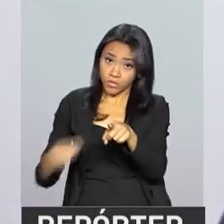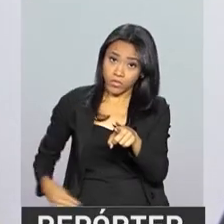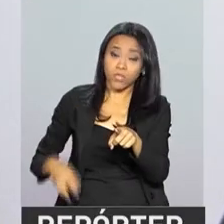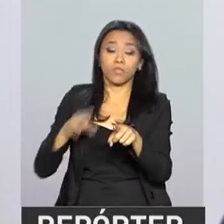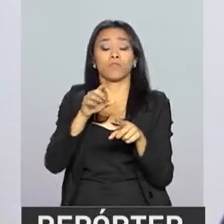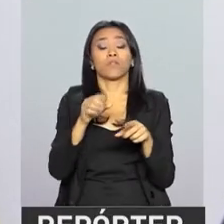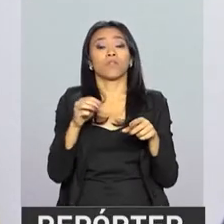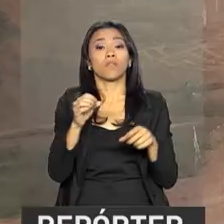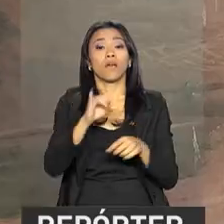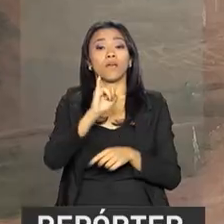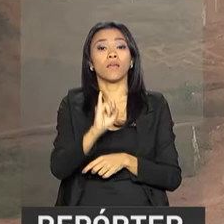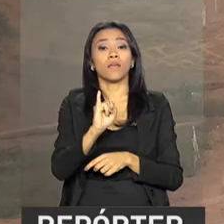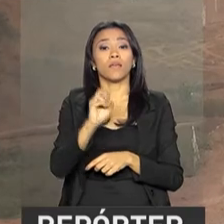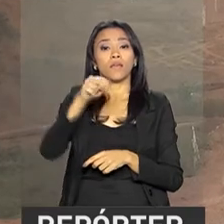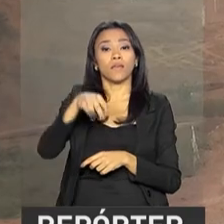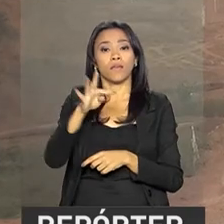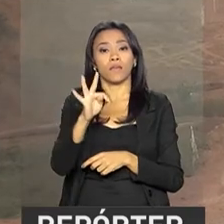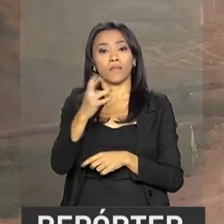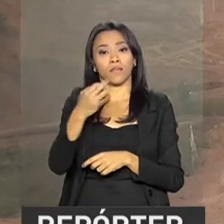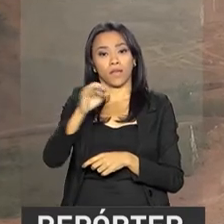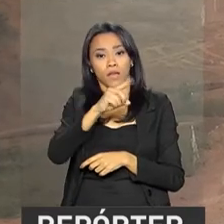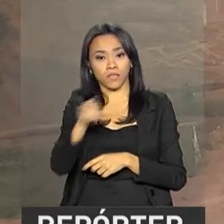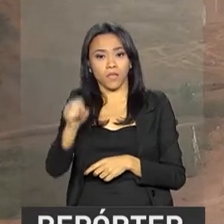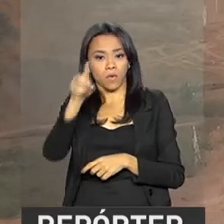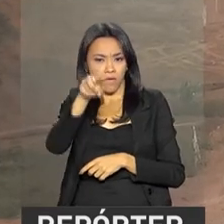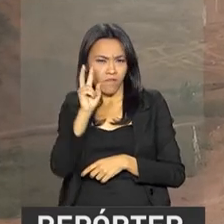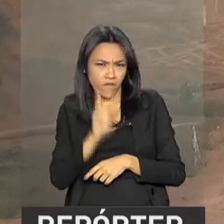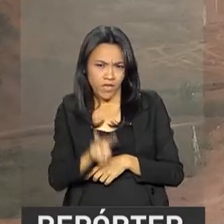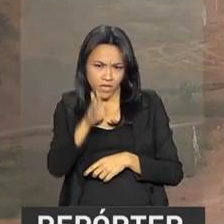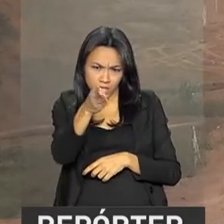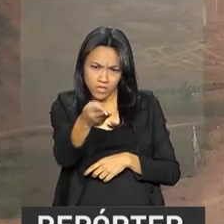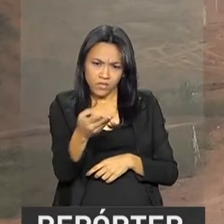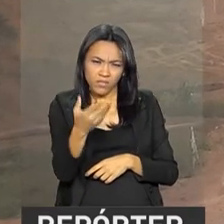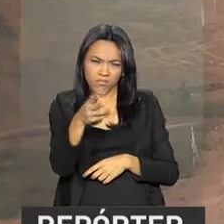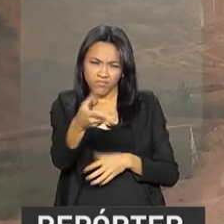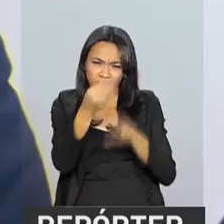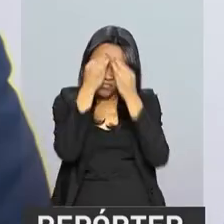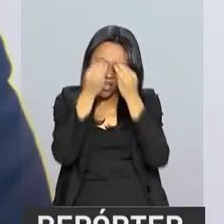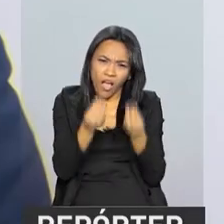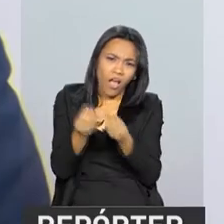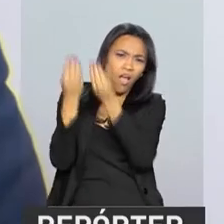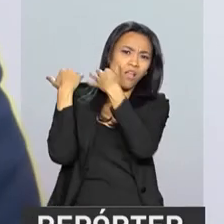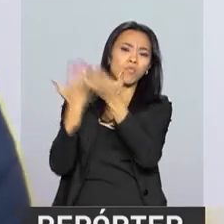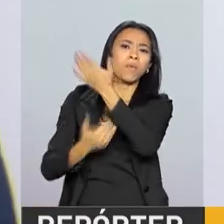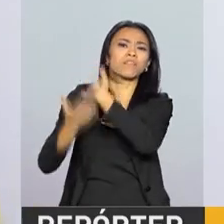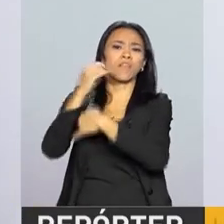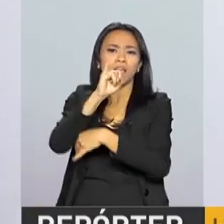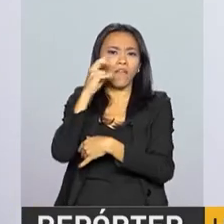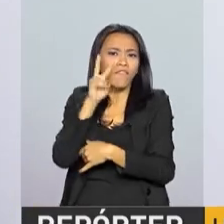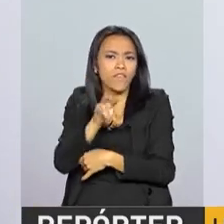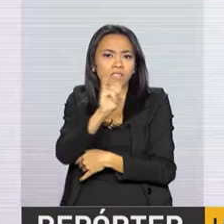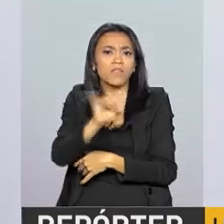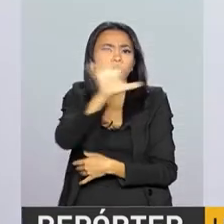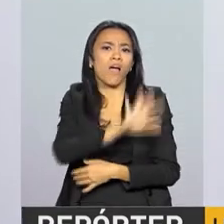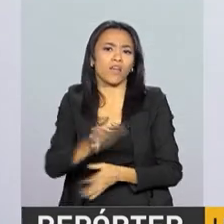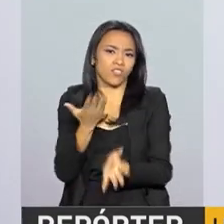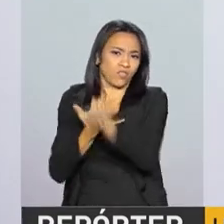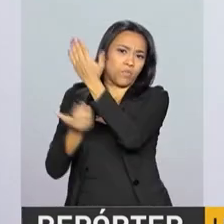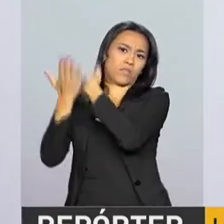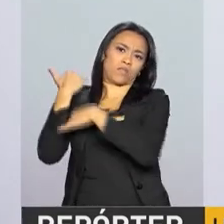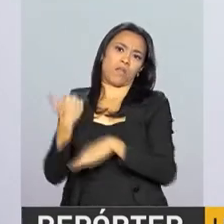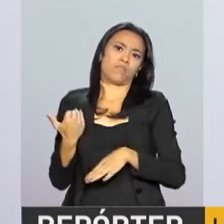importância da medida, para que imagens como essas fiquem no passado. É fundamental porque esta região se